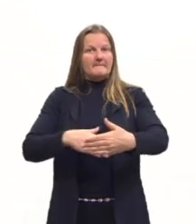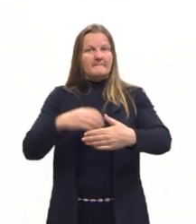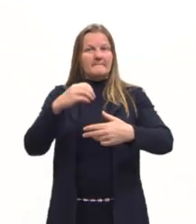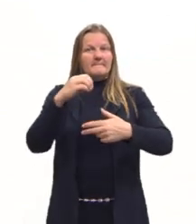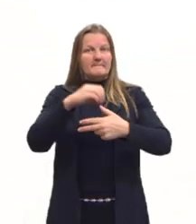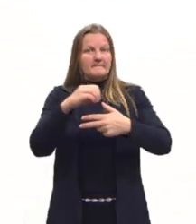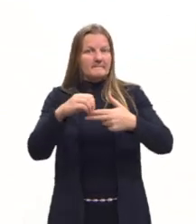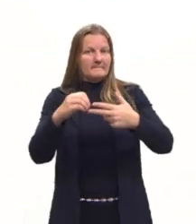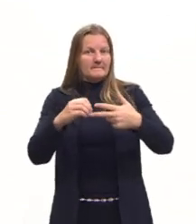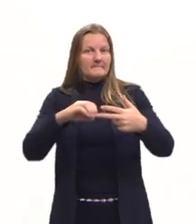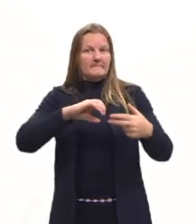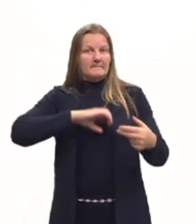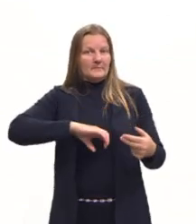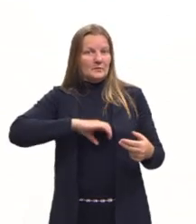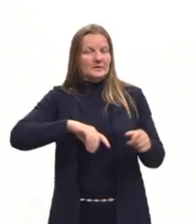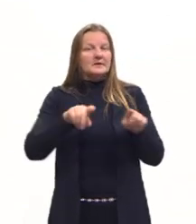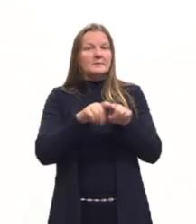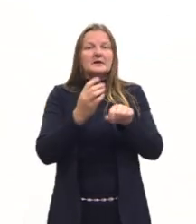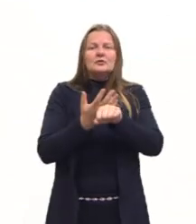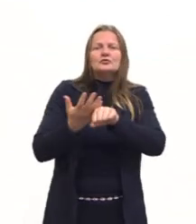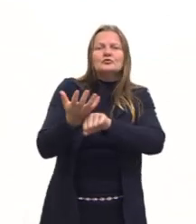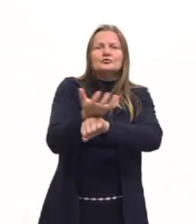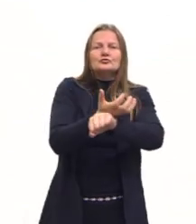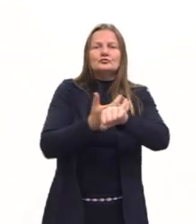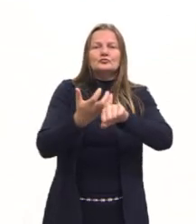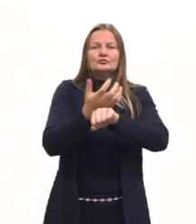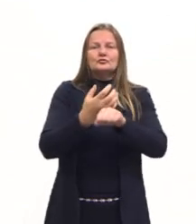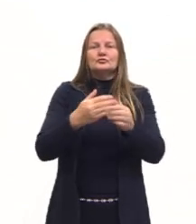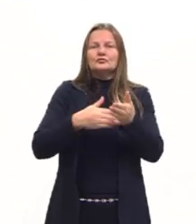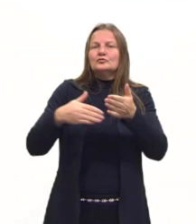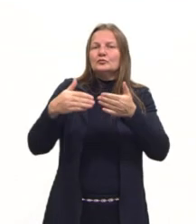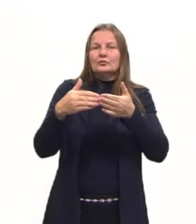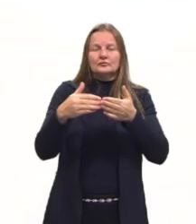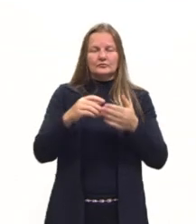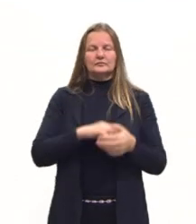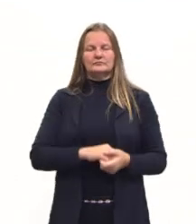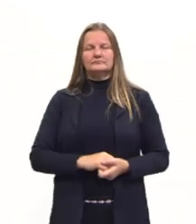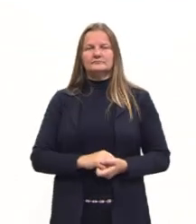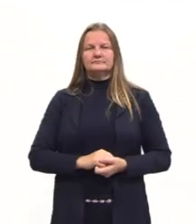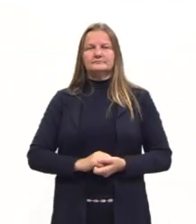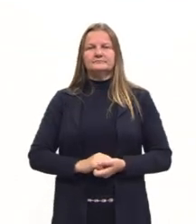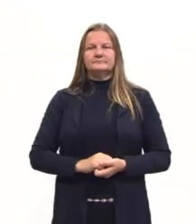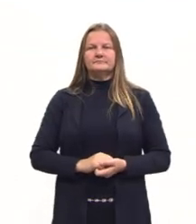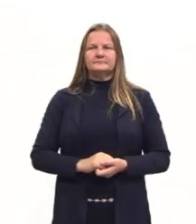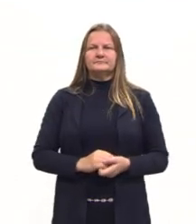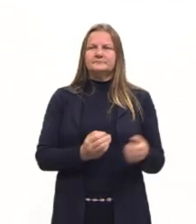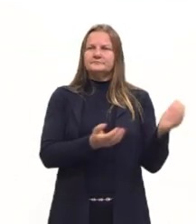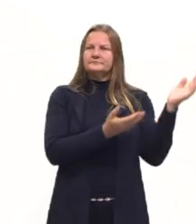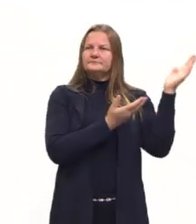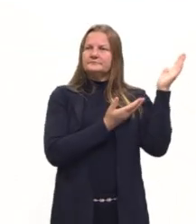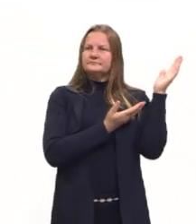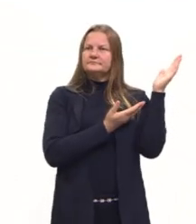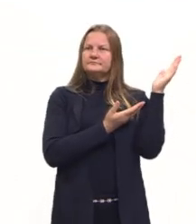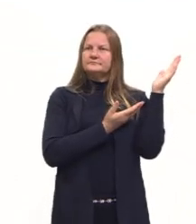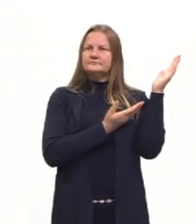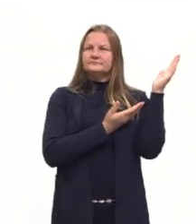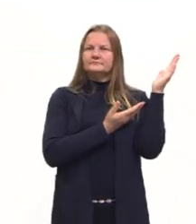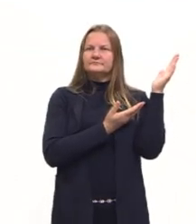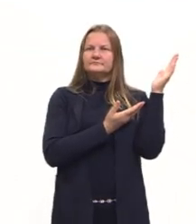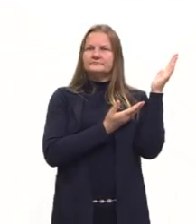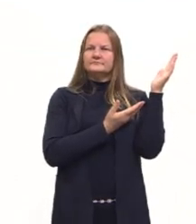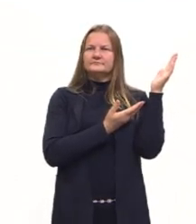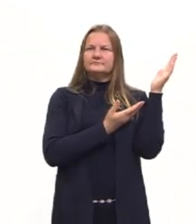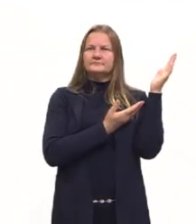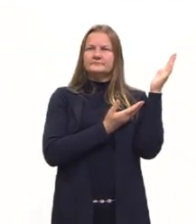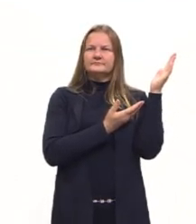língua portuguesa, como a prova de todos os outros componentes curriculares, de todas as áreas do conhecimento.